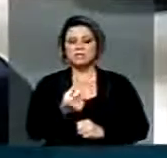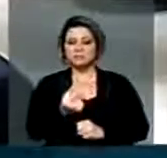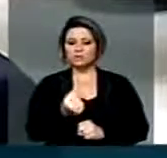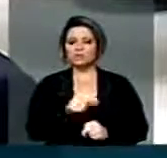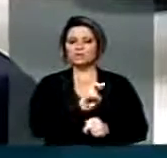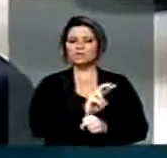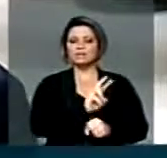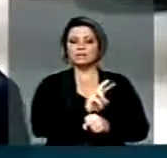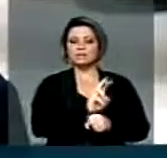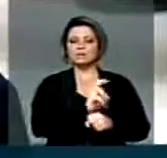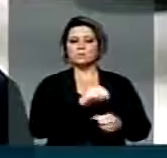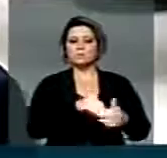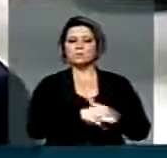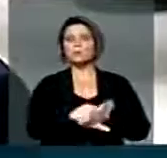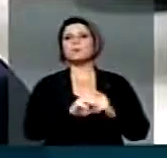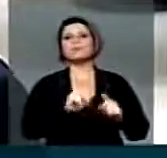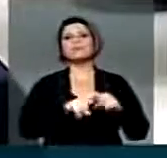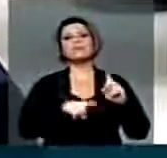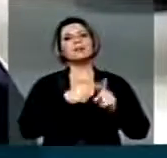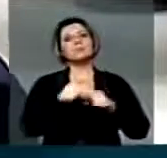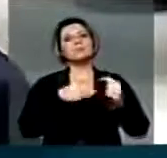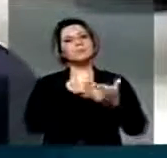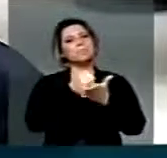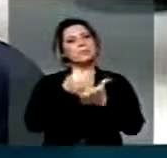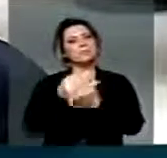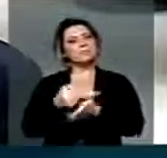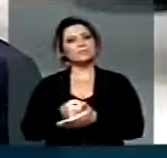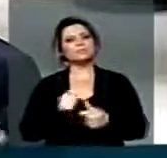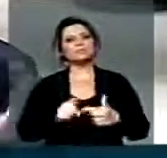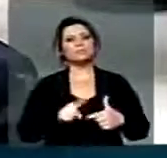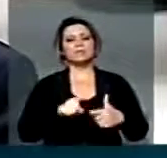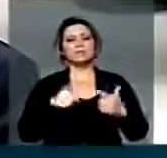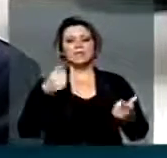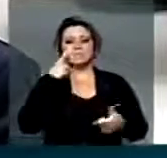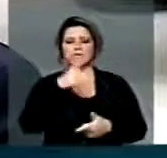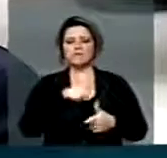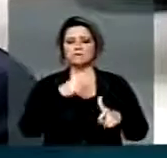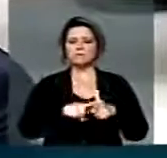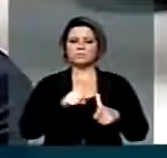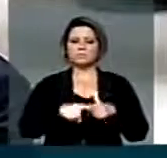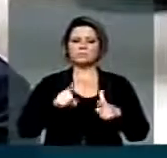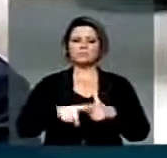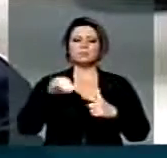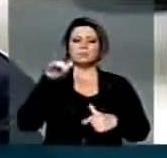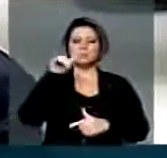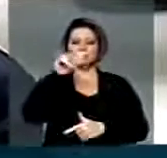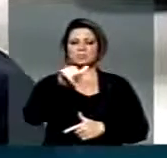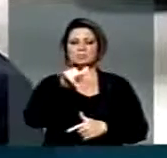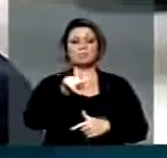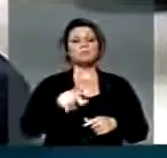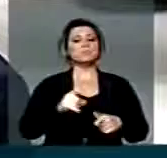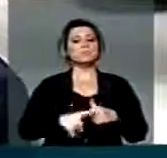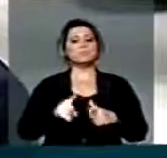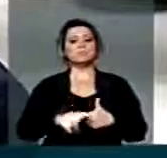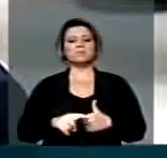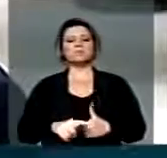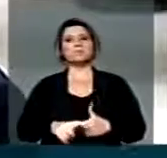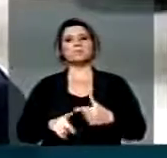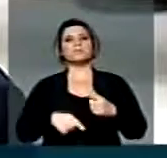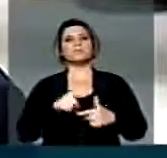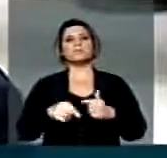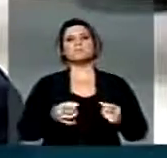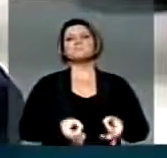evitaremos esse triste aspecto que encontramos nos aeroportos, aviões deteriorando, que depois são